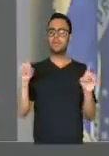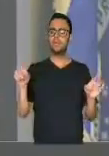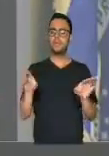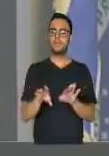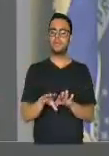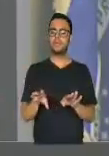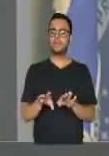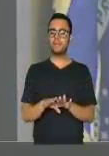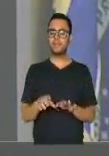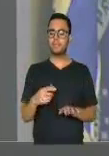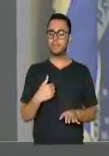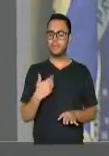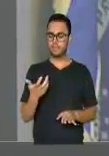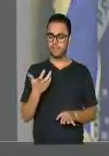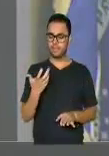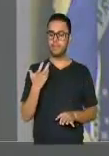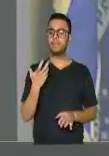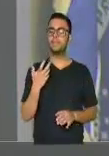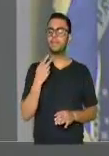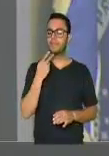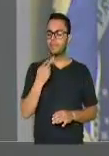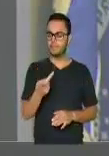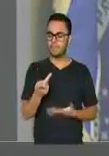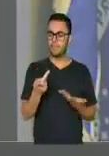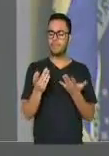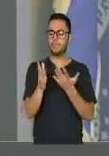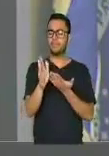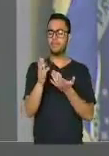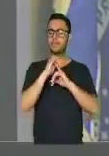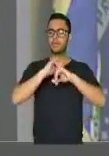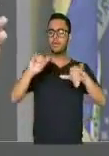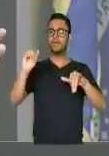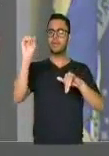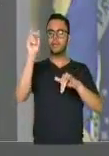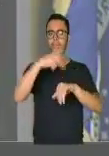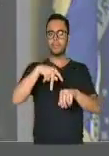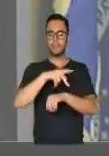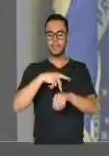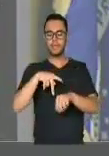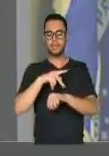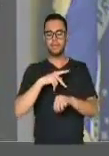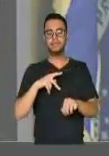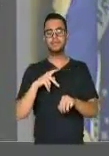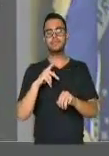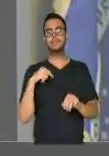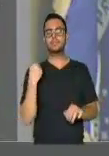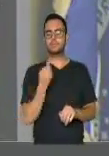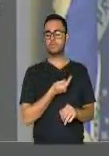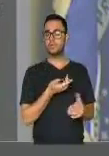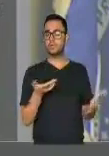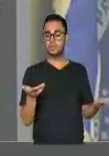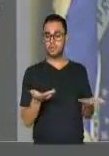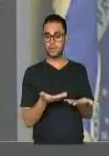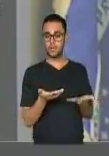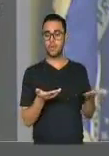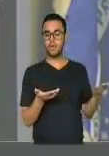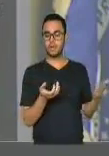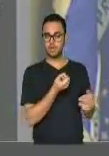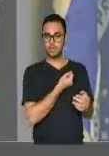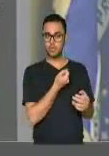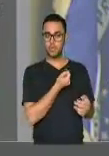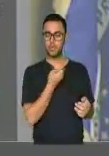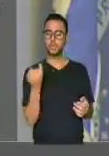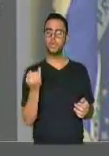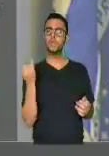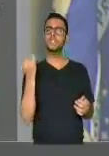de dedicar também ao nosso país. Nós estamos tendo aí números importantíssimos da